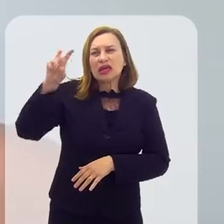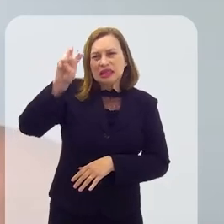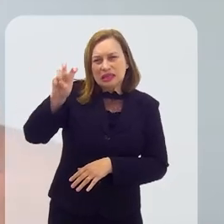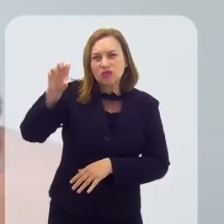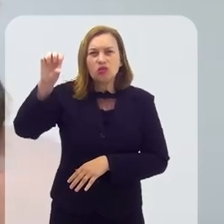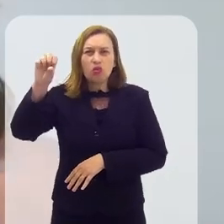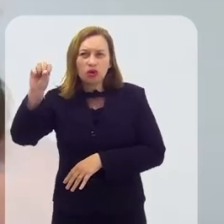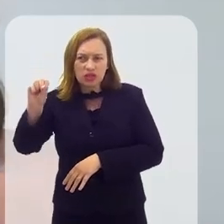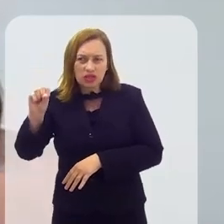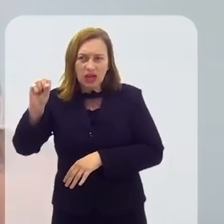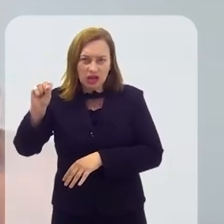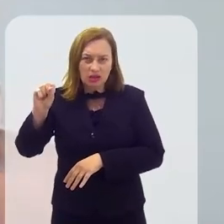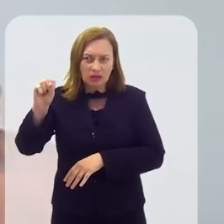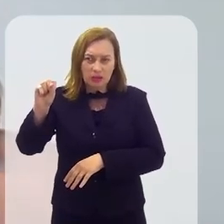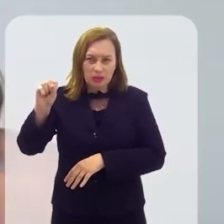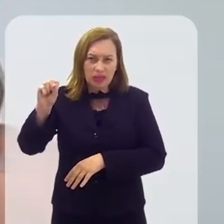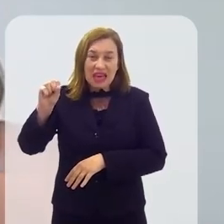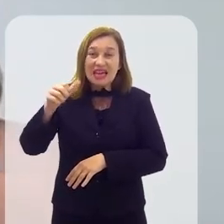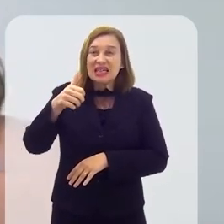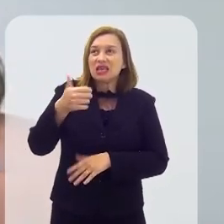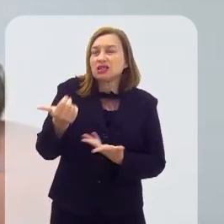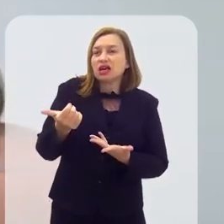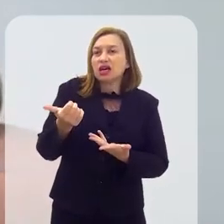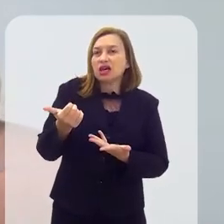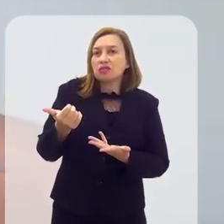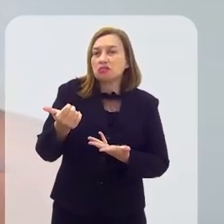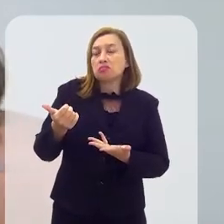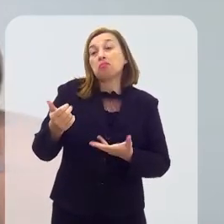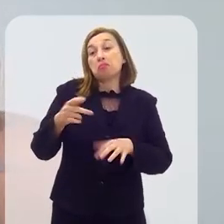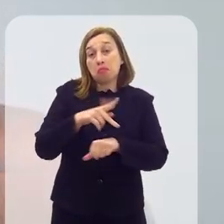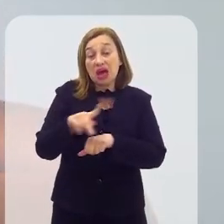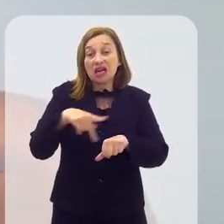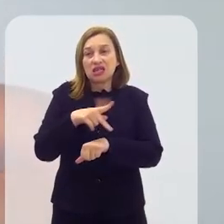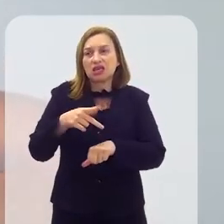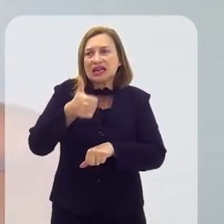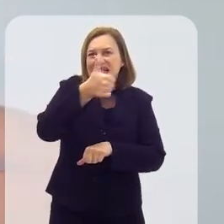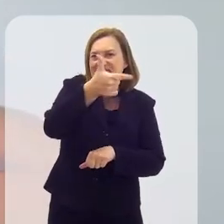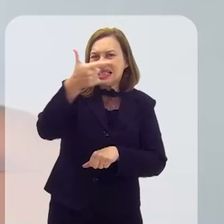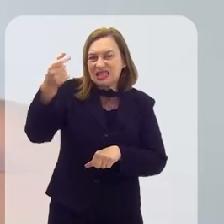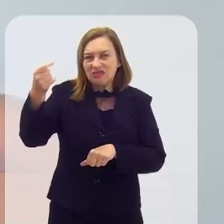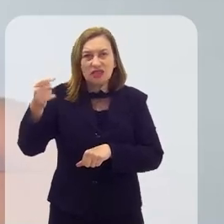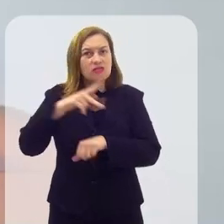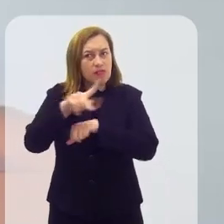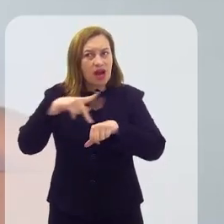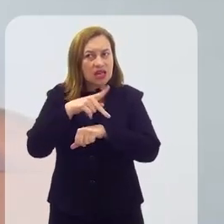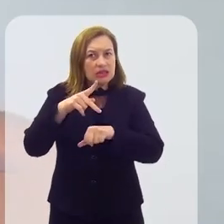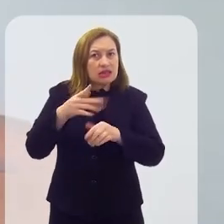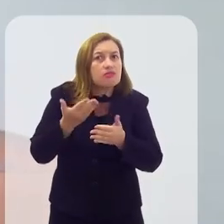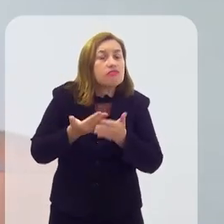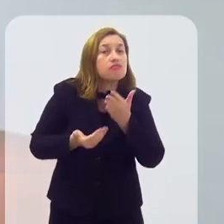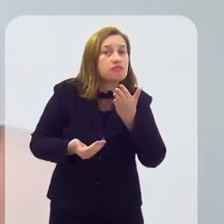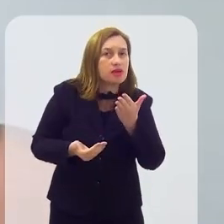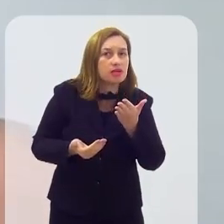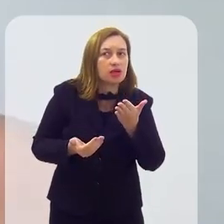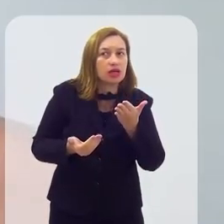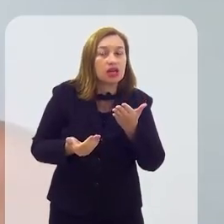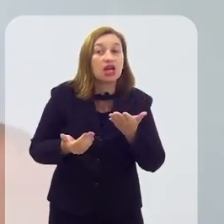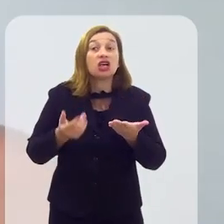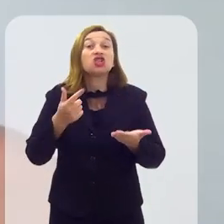48º, no ranking de 120 países, metade para baixo, quase que metade para baixo.